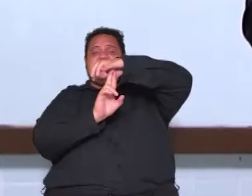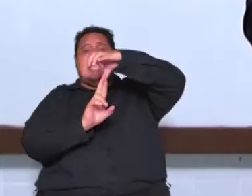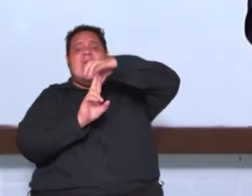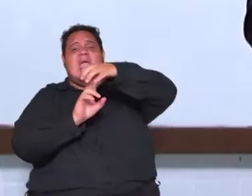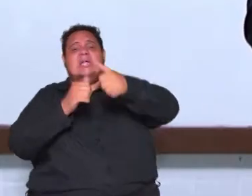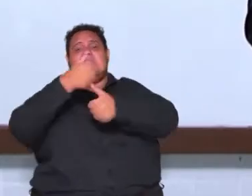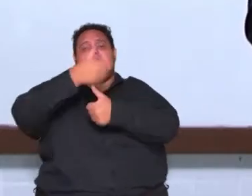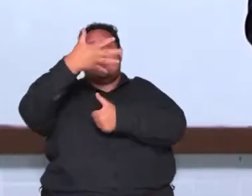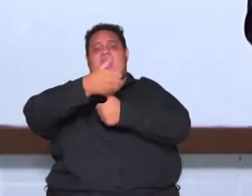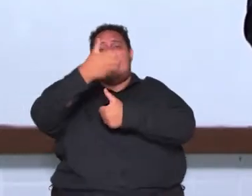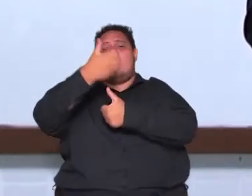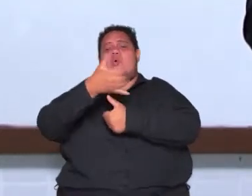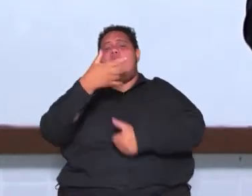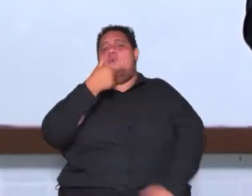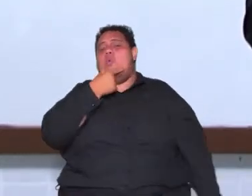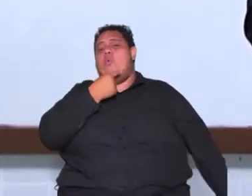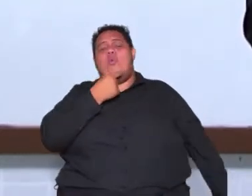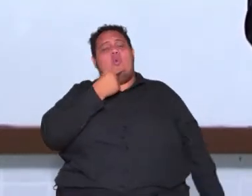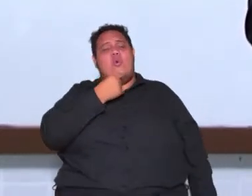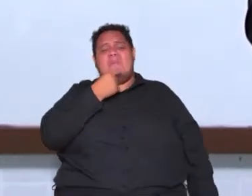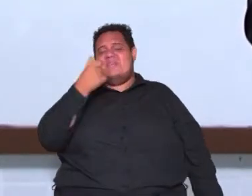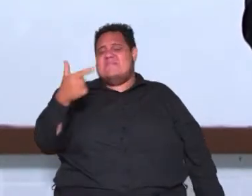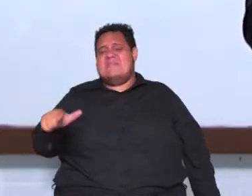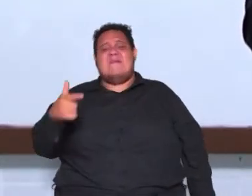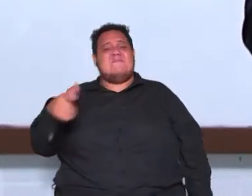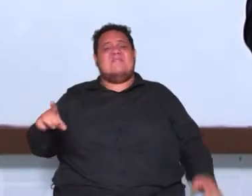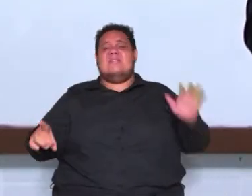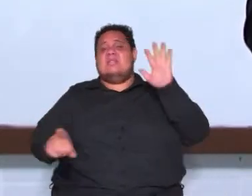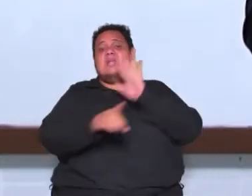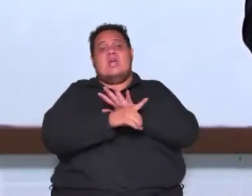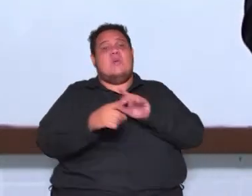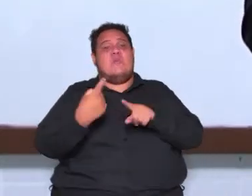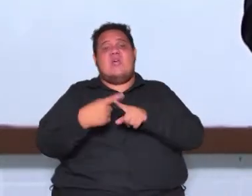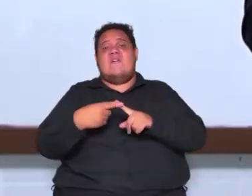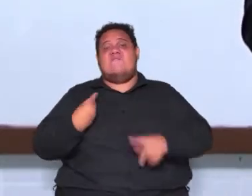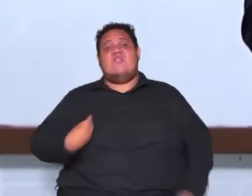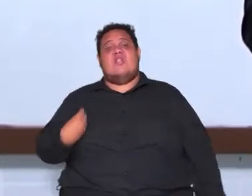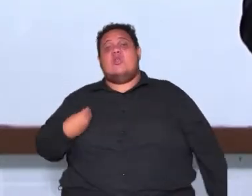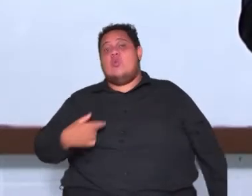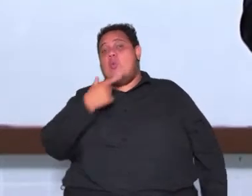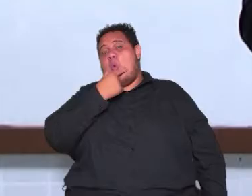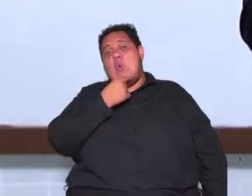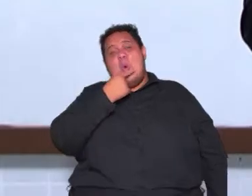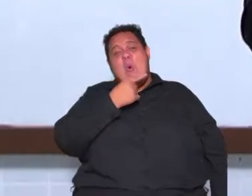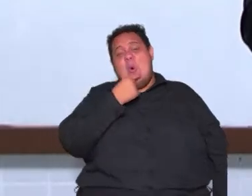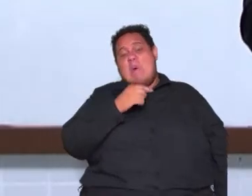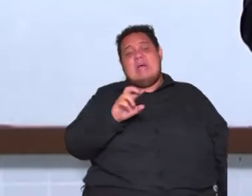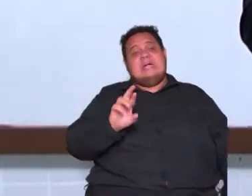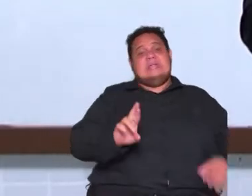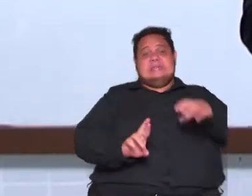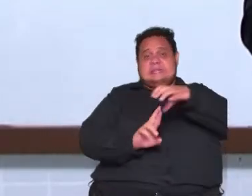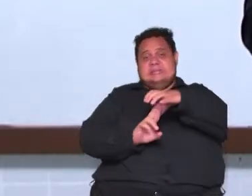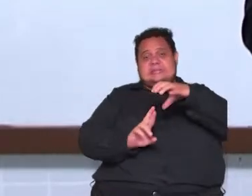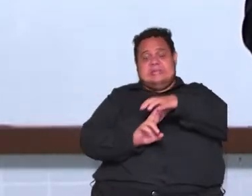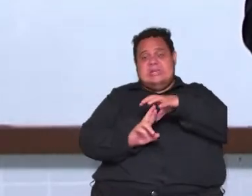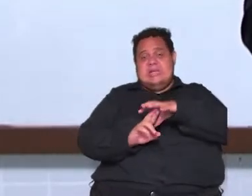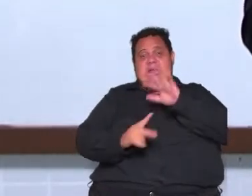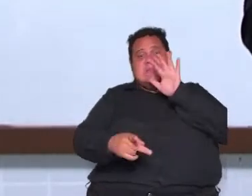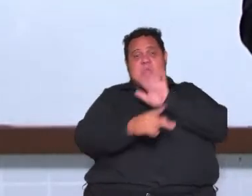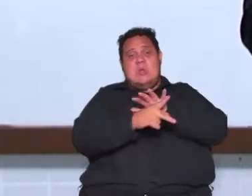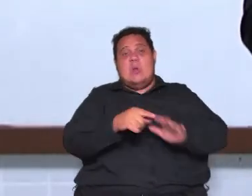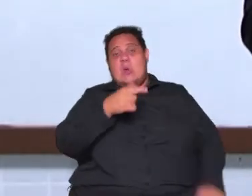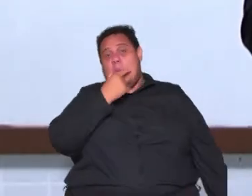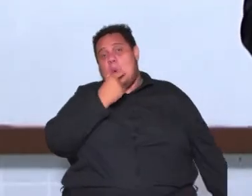e os homens não tinham esse direito porque a vida dos homens pertencia ao rei os bens a propriedade dos homens